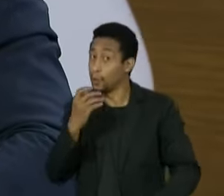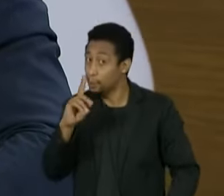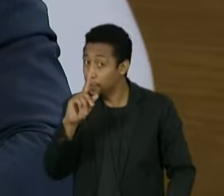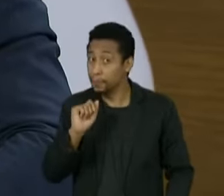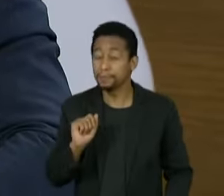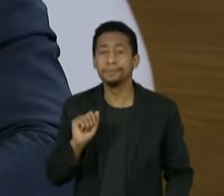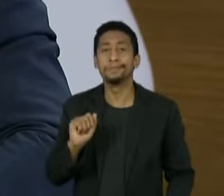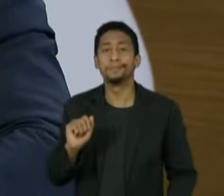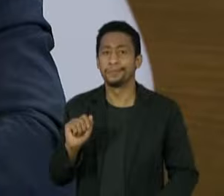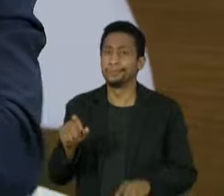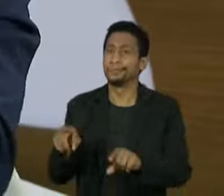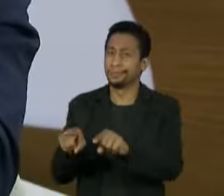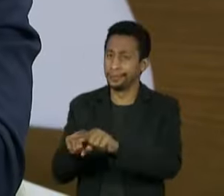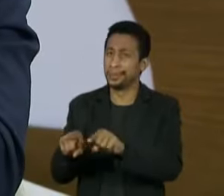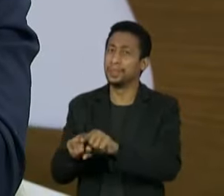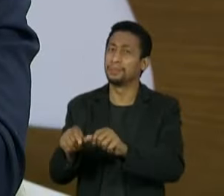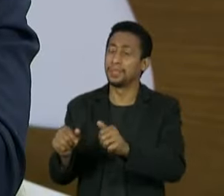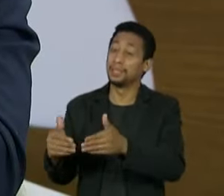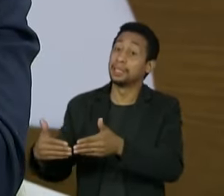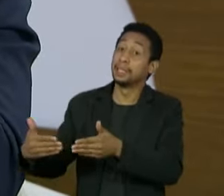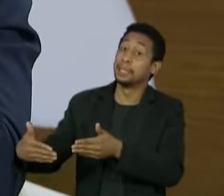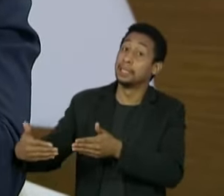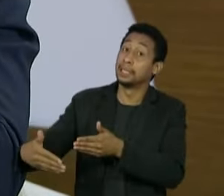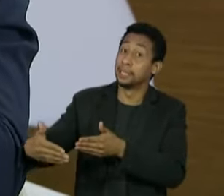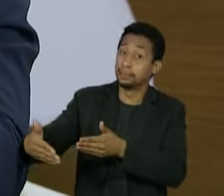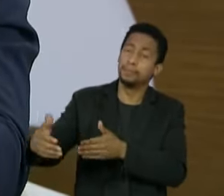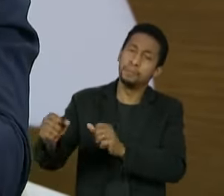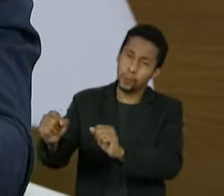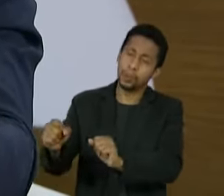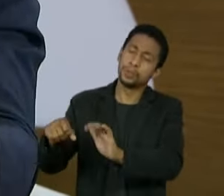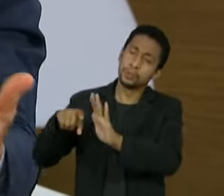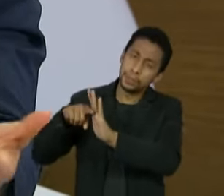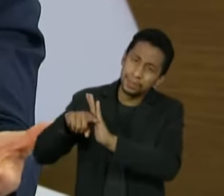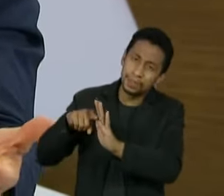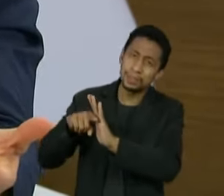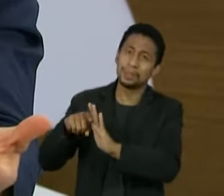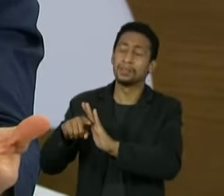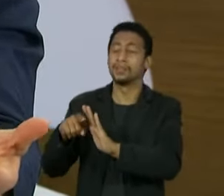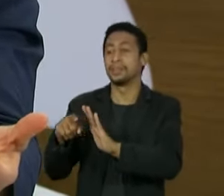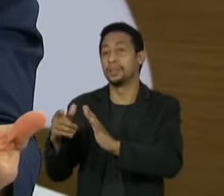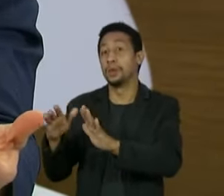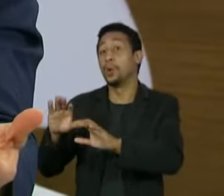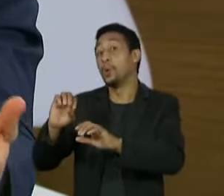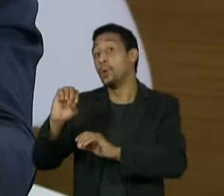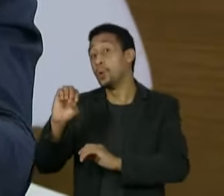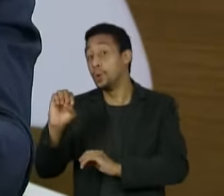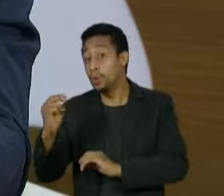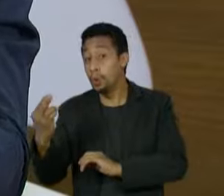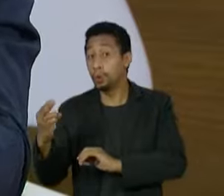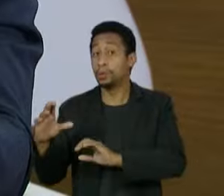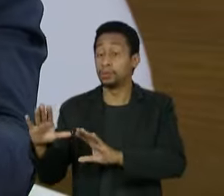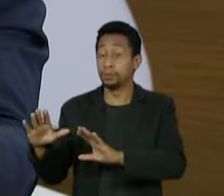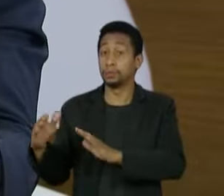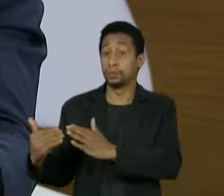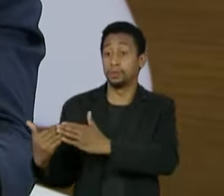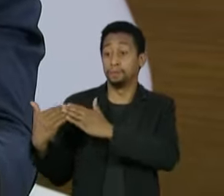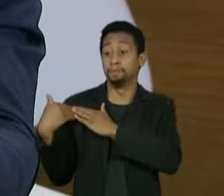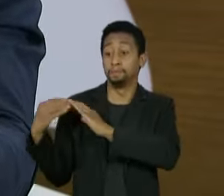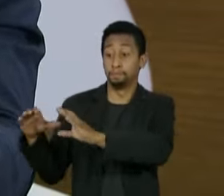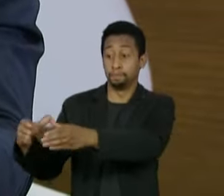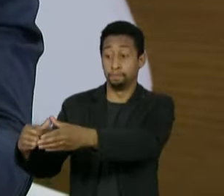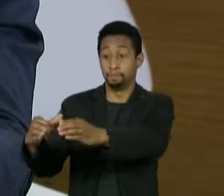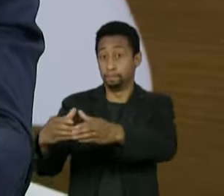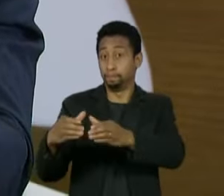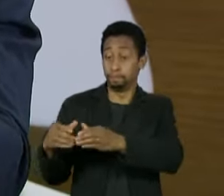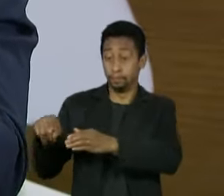E acho que as coisas elas podem serem apuradas ou provocadas para que as instituições que têm legitimidade